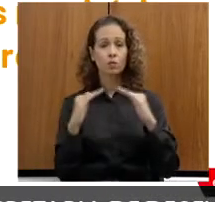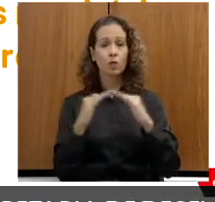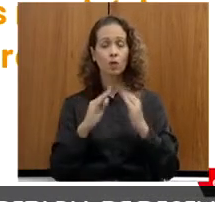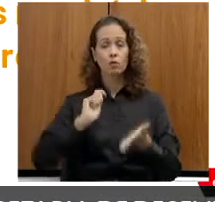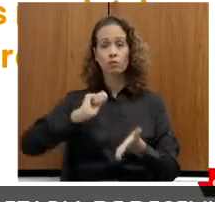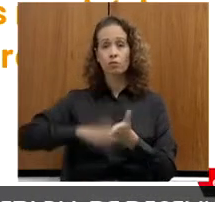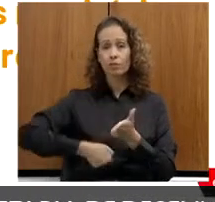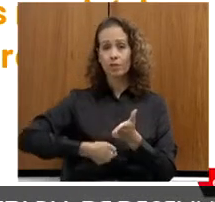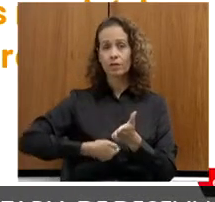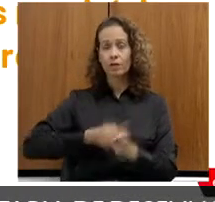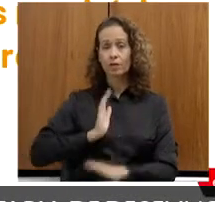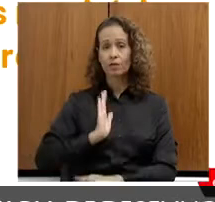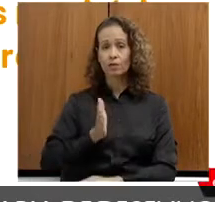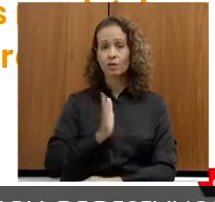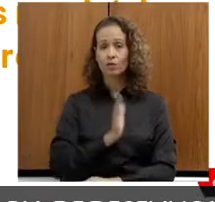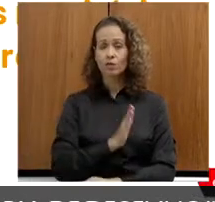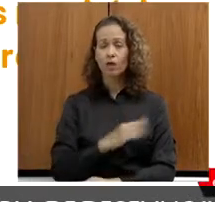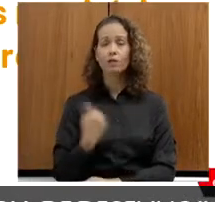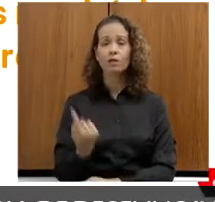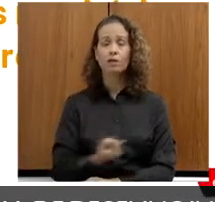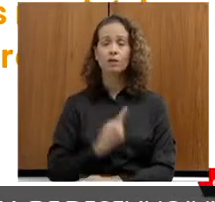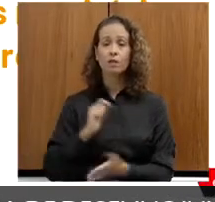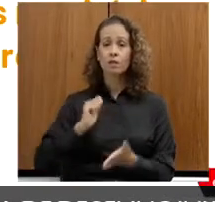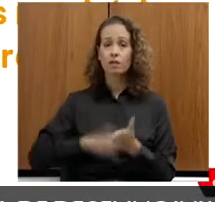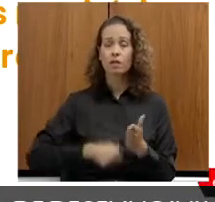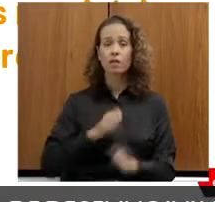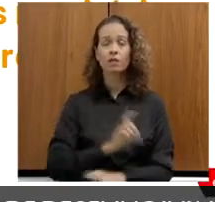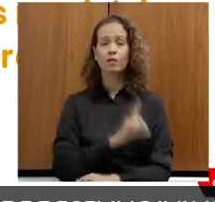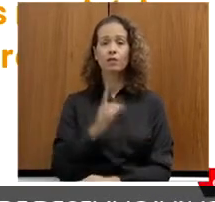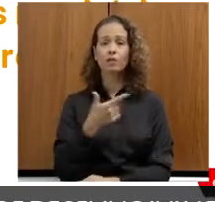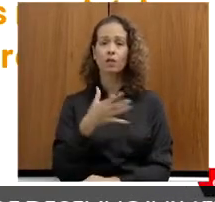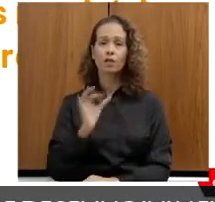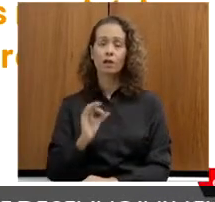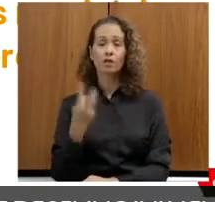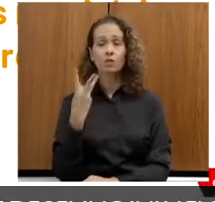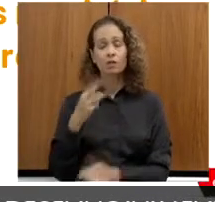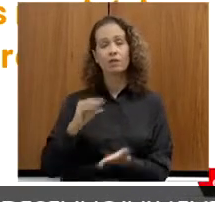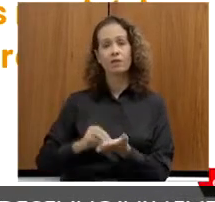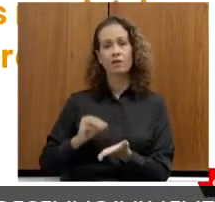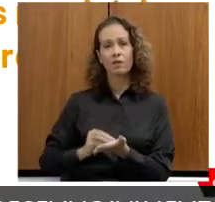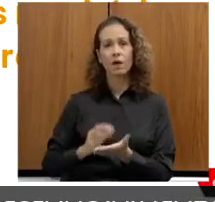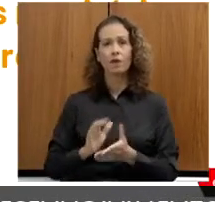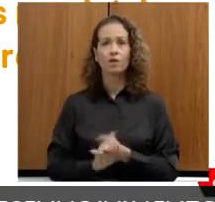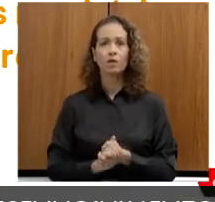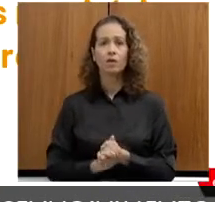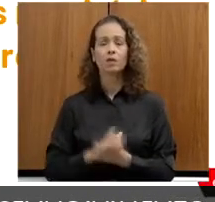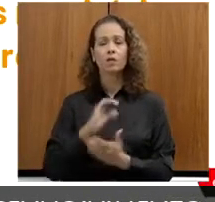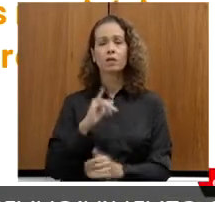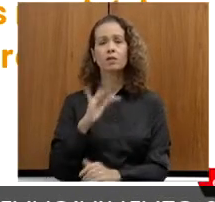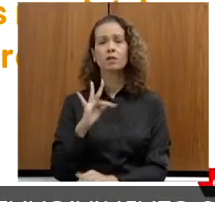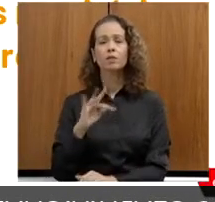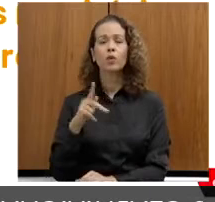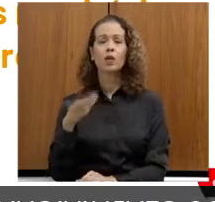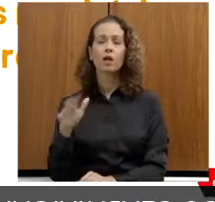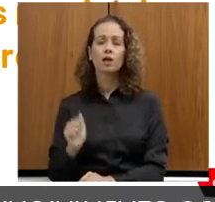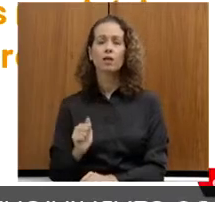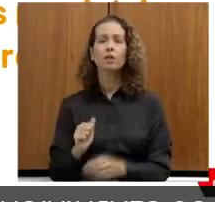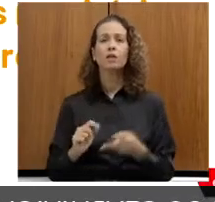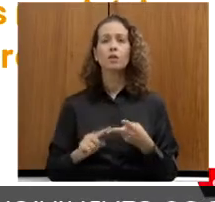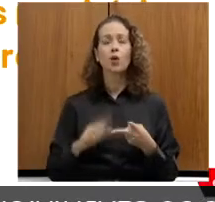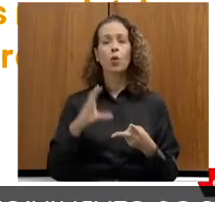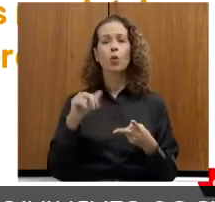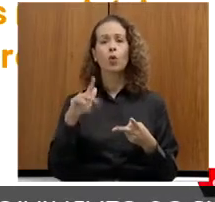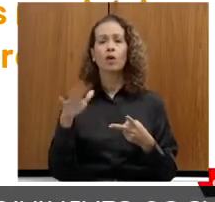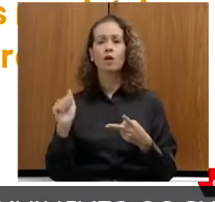e vamos assinar no dia 10 os três restantes, que são Cipotânia, Congonhas do Norte e Morro do Pilar.